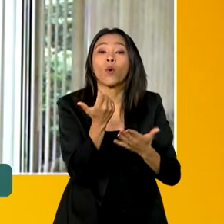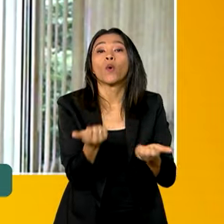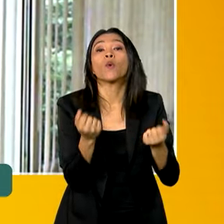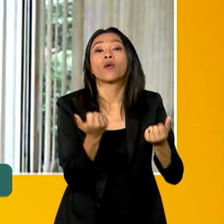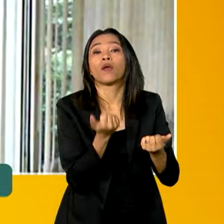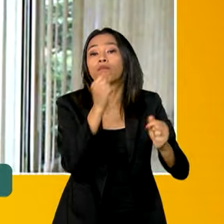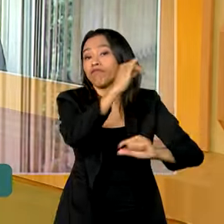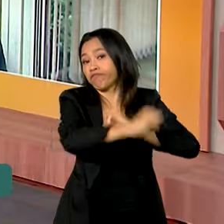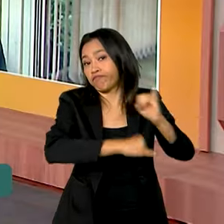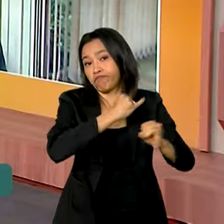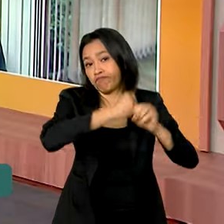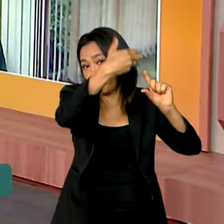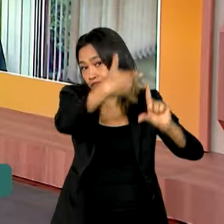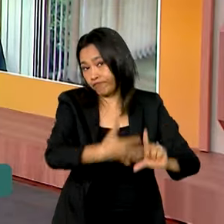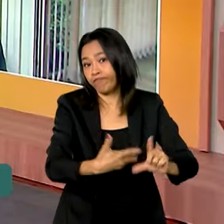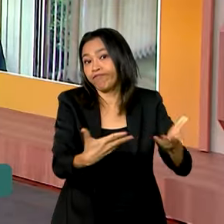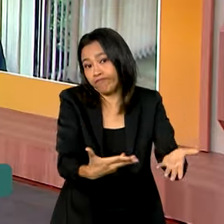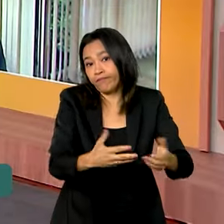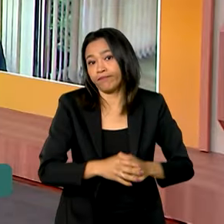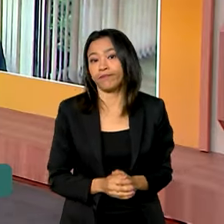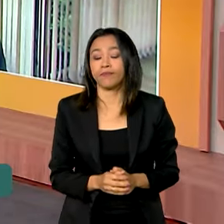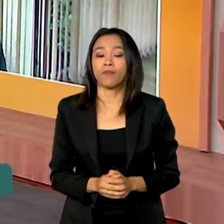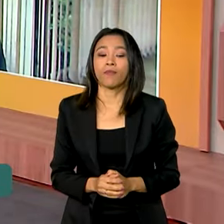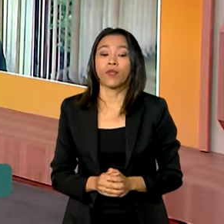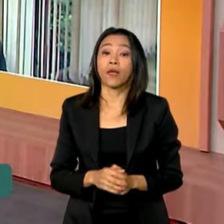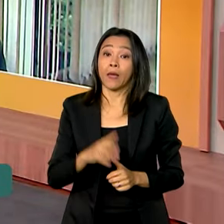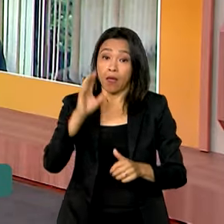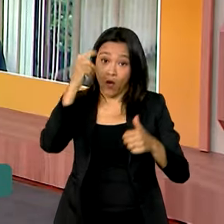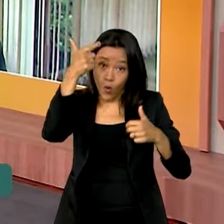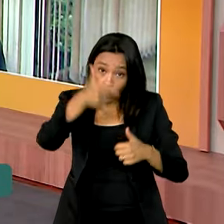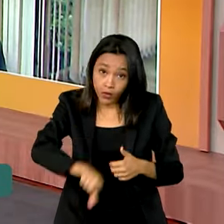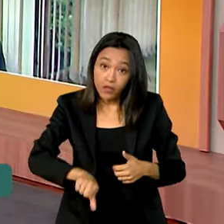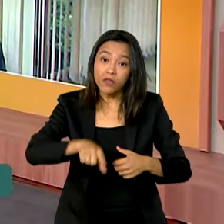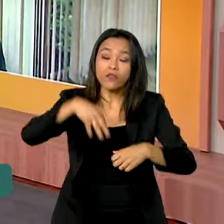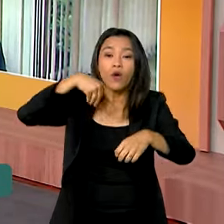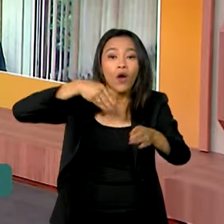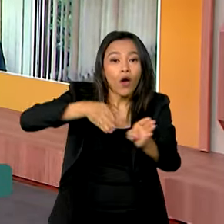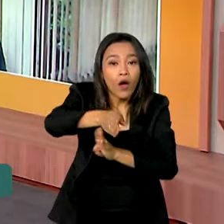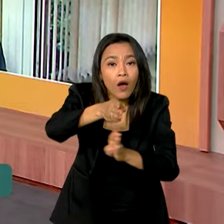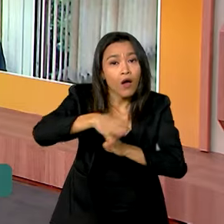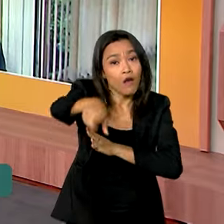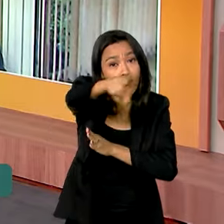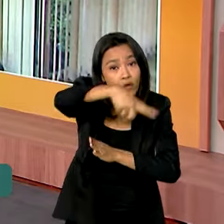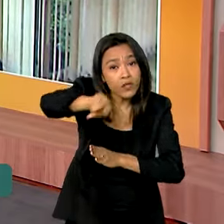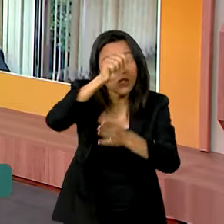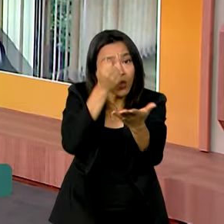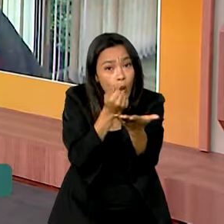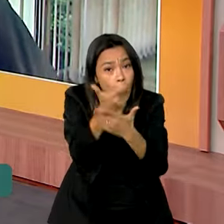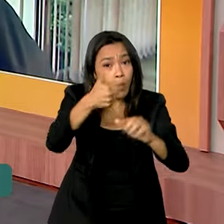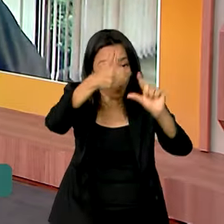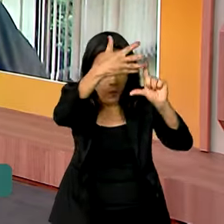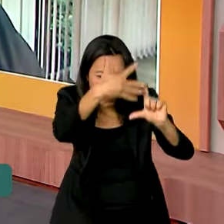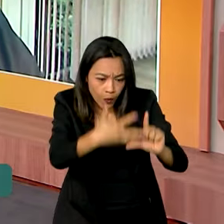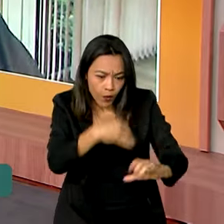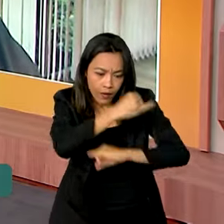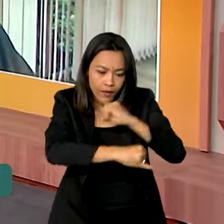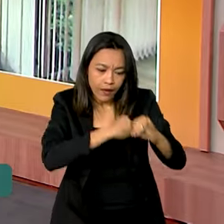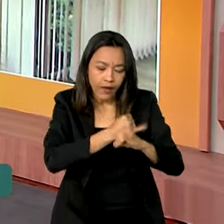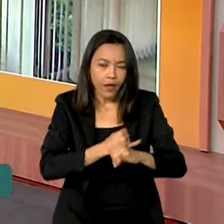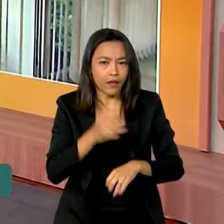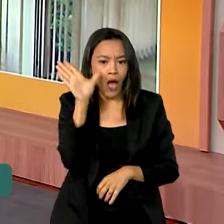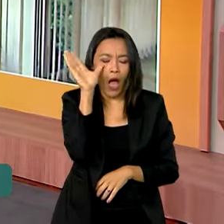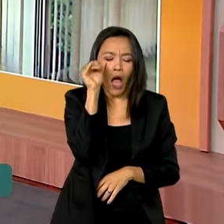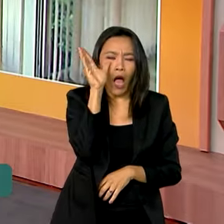comercial. Maravilha! Eu vou reforçar, então, para o consumidor que comprou pela internet, ou que está de olho na Black Friday,